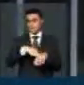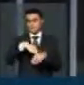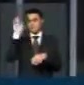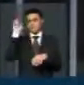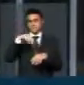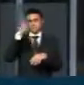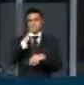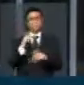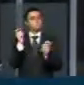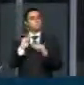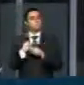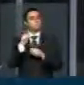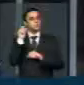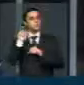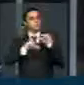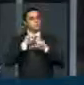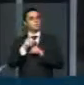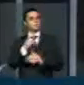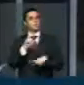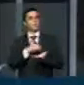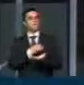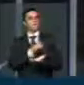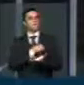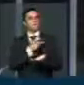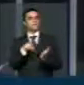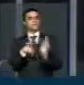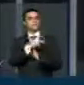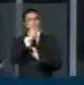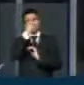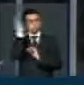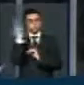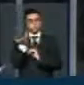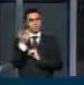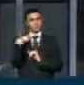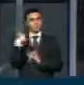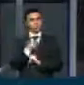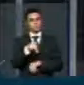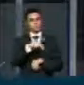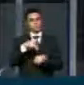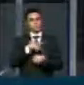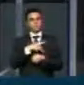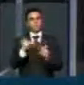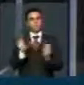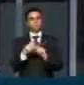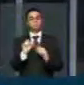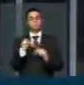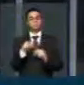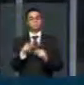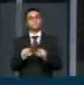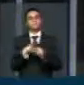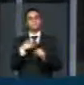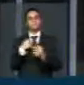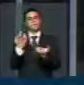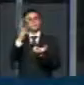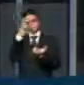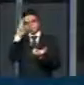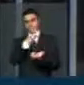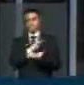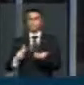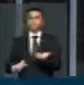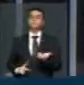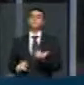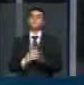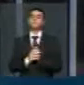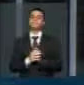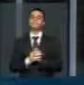podem modificar a realidade da saúde pública do nosso país. Gostaria também, Sr. Presidente,